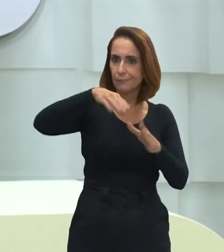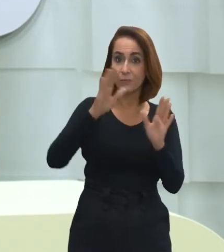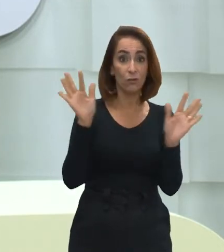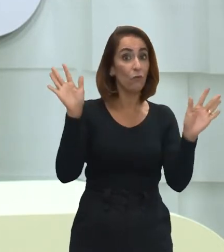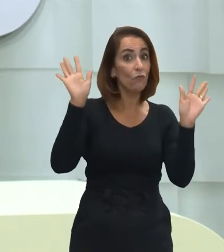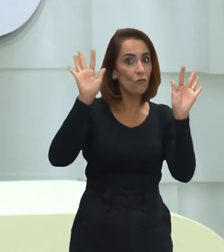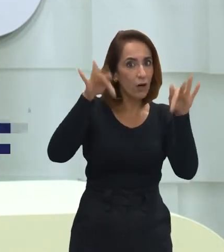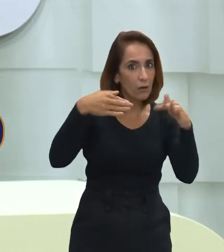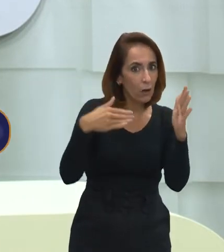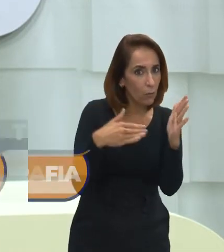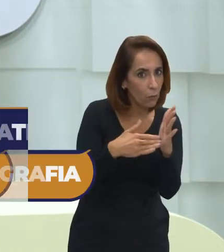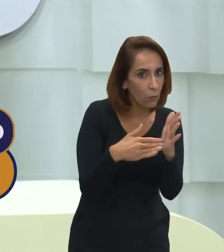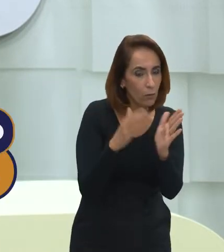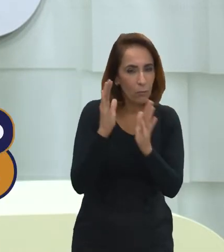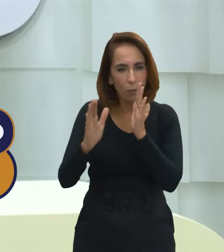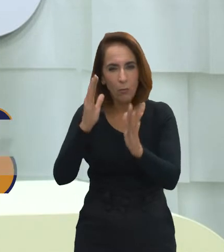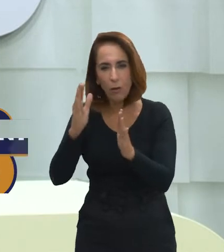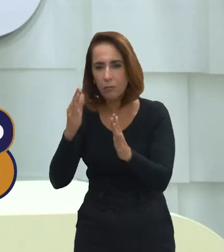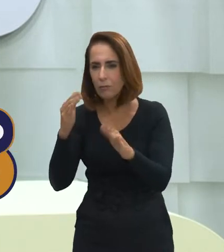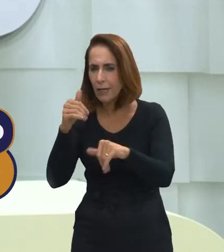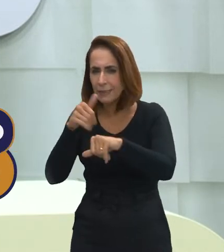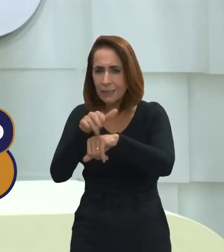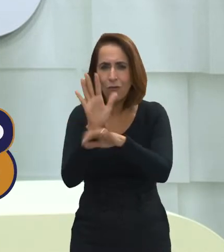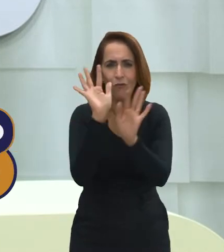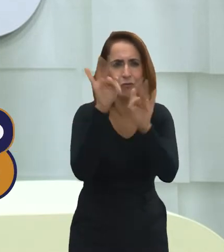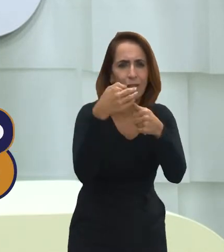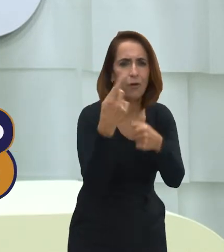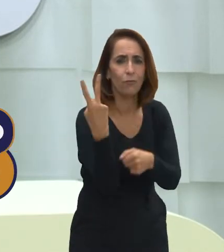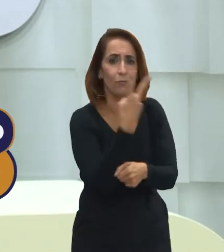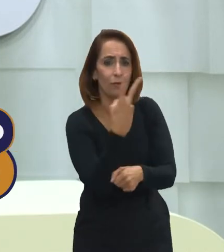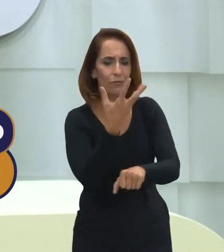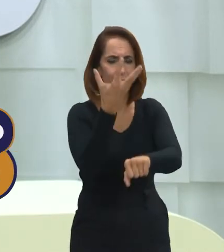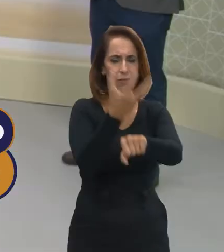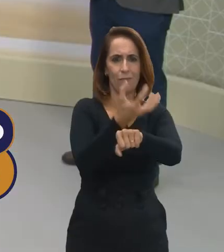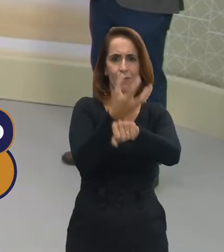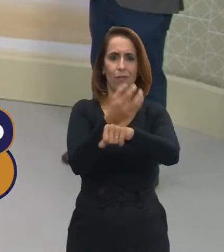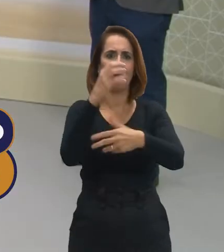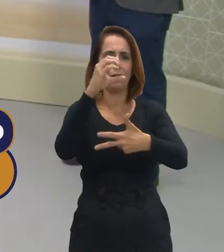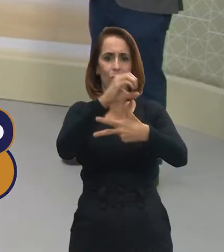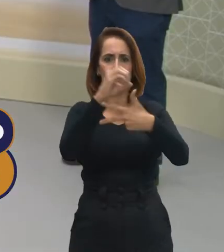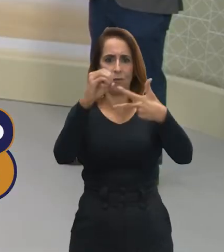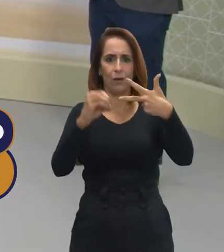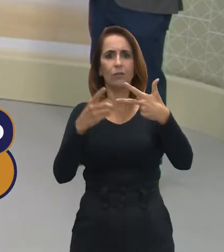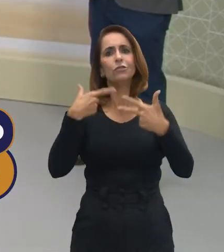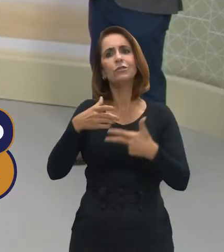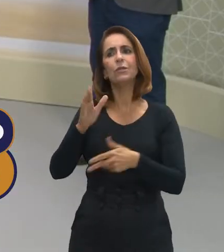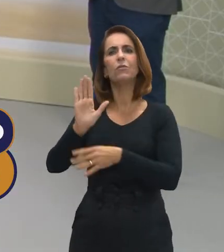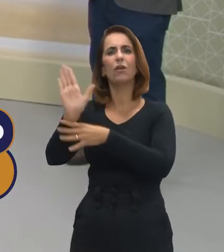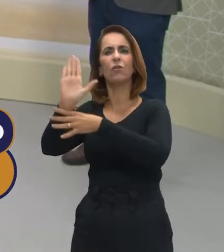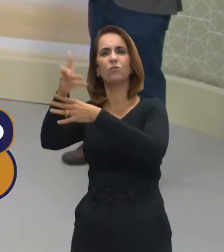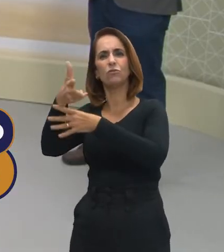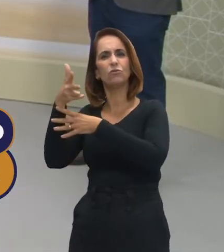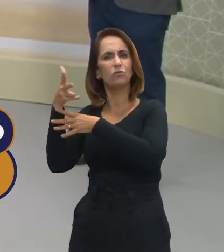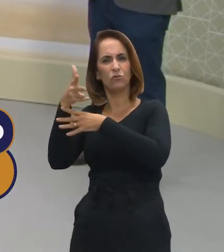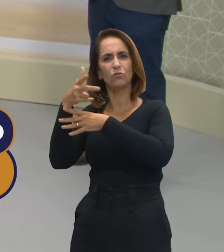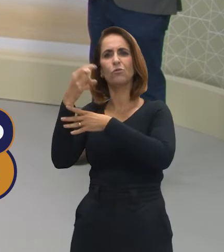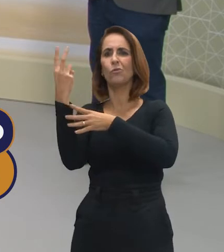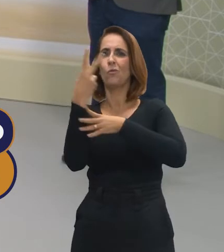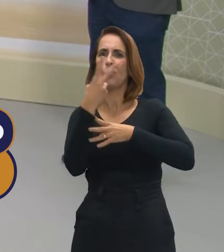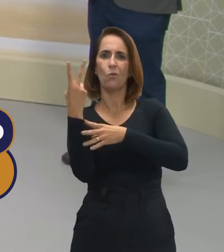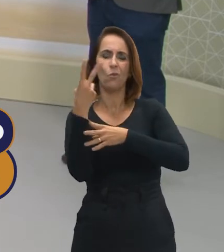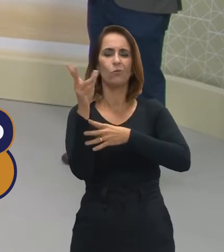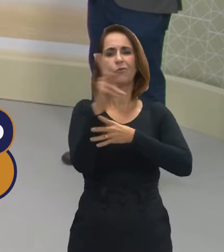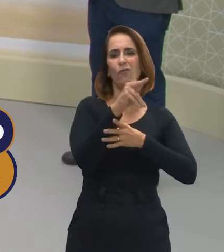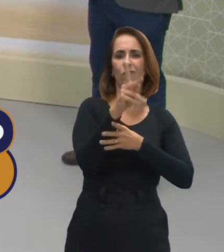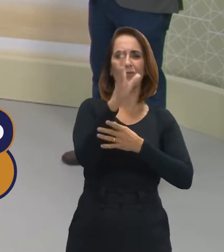último bloco da Maratona nós vamos dar as dicas finais das duas matérias do Enem. Nós estamos aqui no estúdio com dois professores da Rede Estadual de